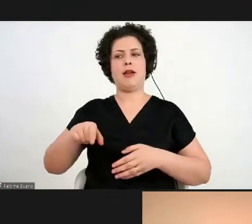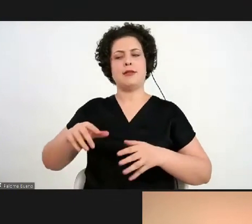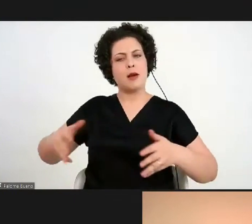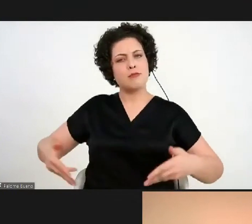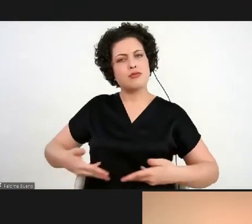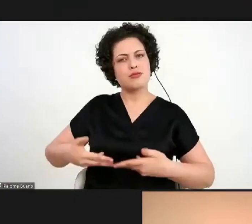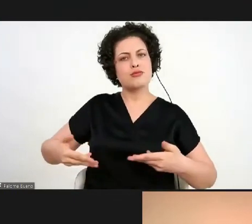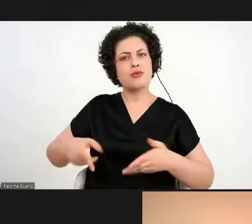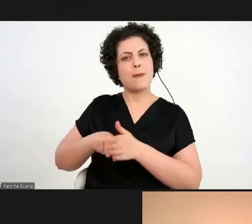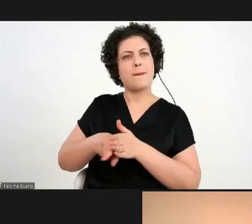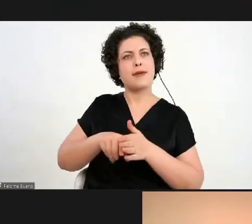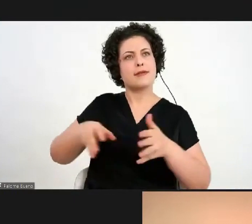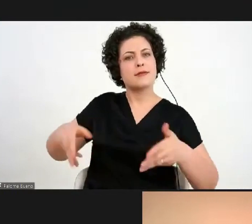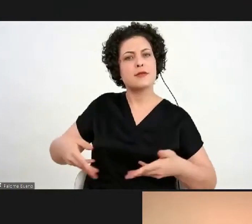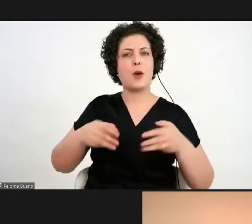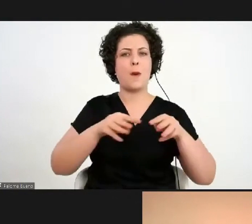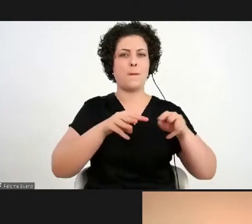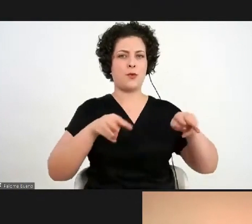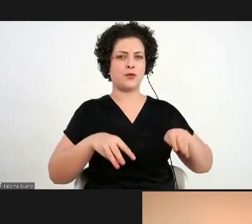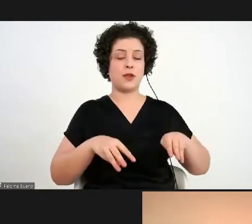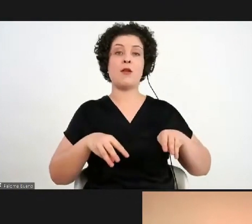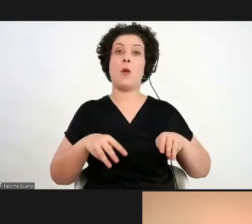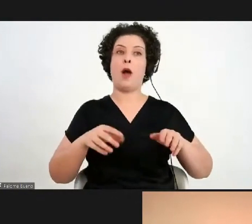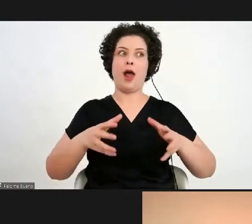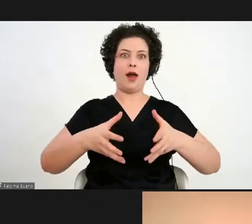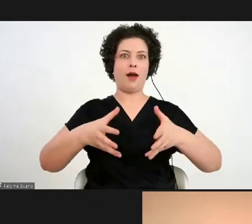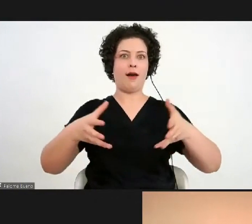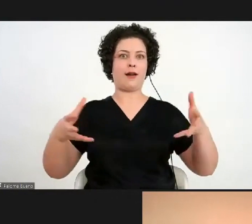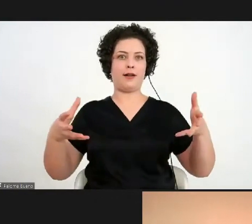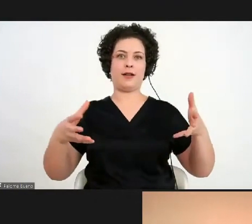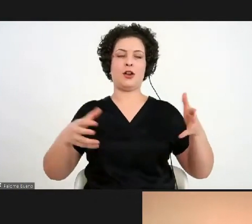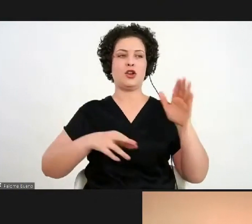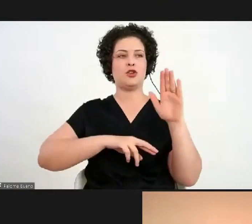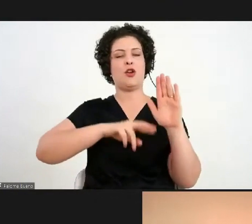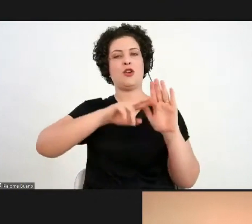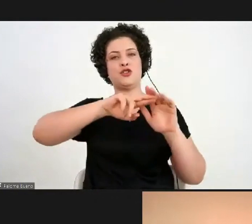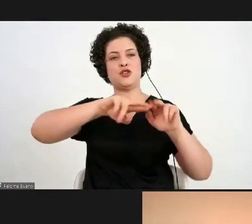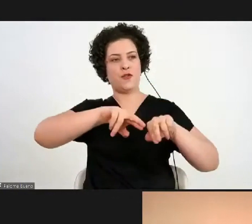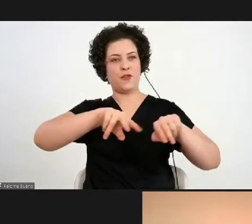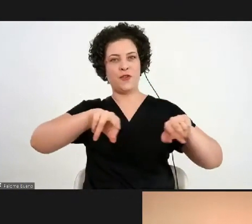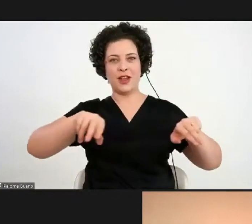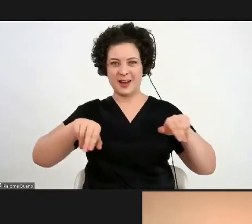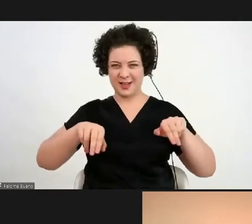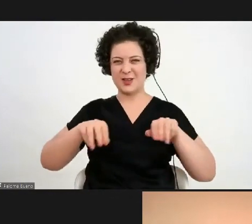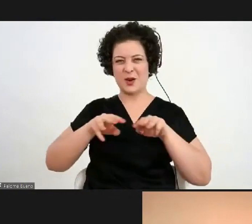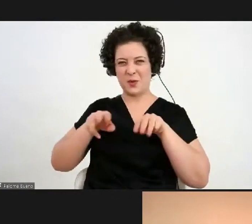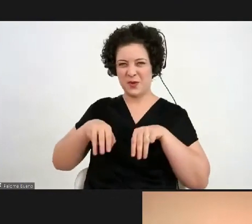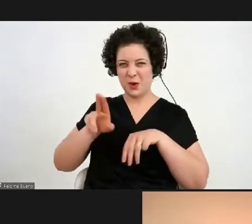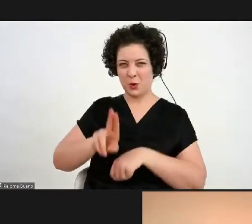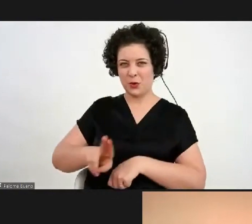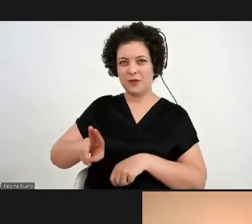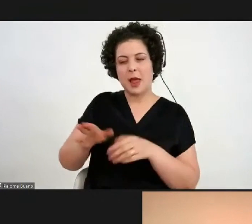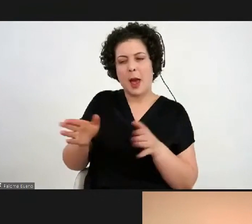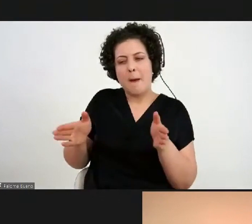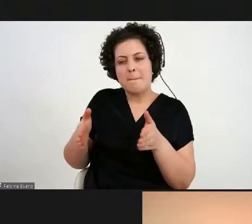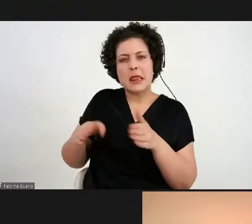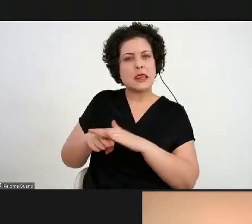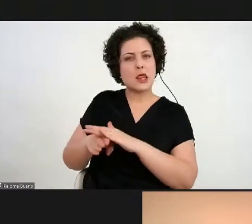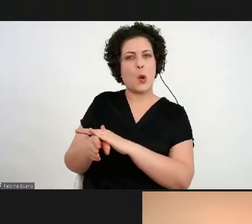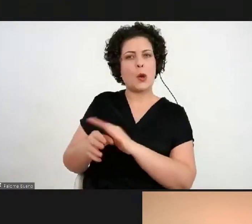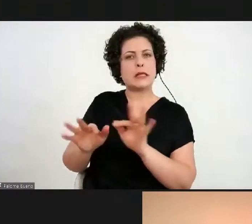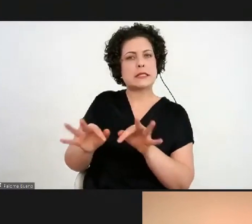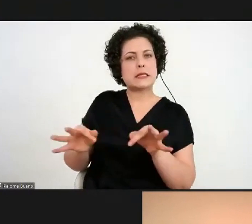Márcio é um museu muito importante, muito grande, um pouco diferente a maioria dos museus universitários que costumam ser menores, mais simples.